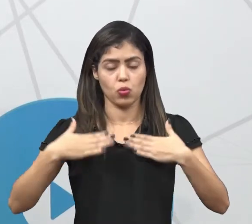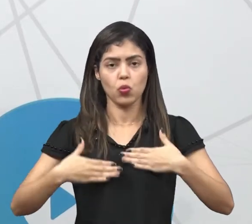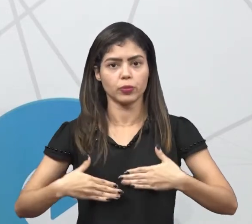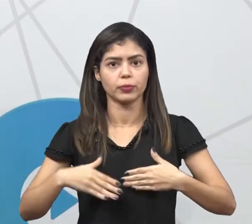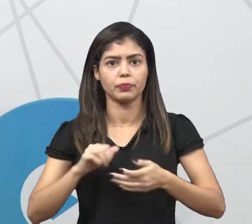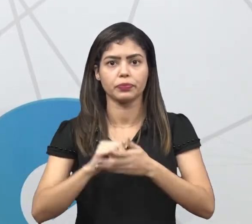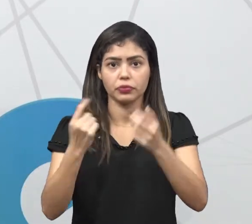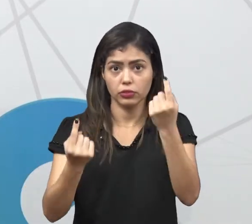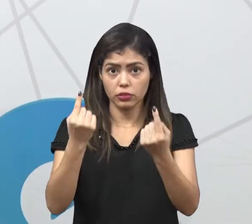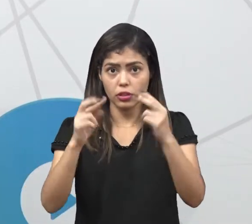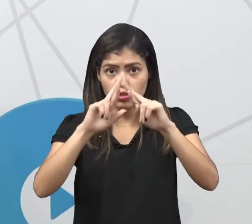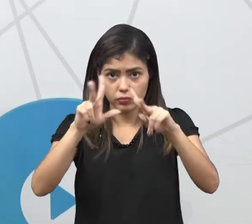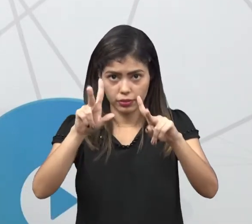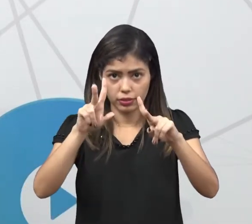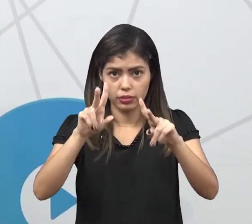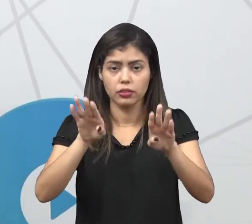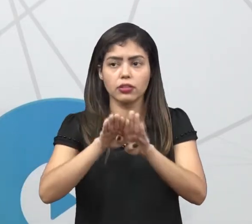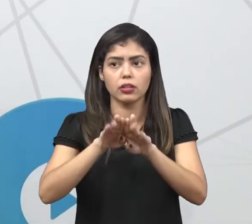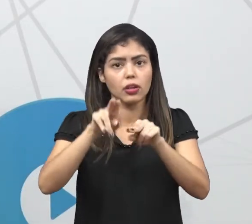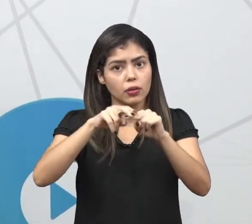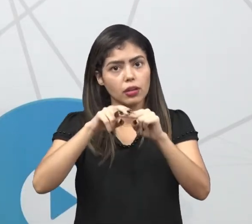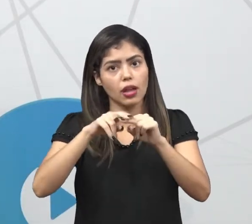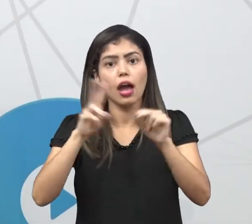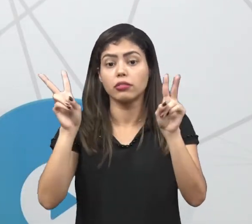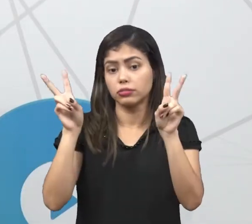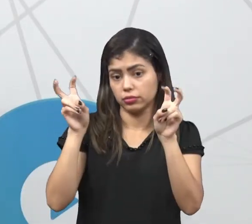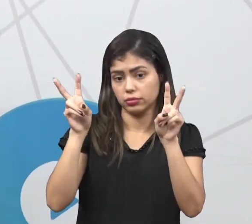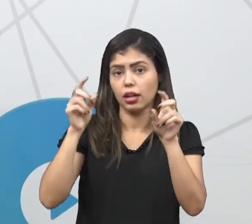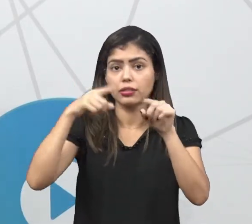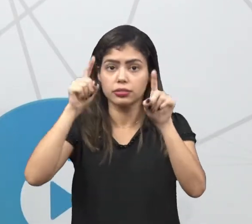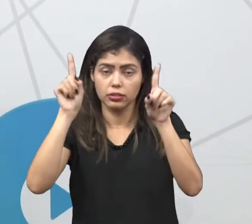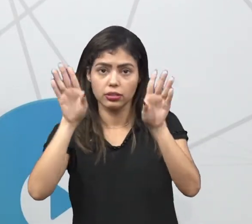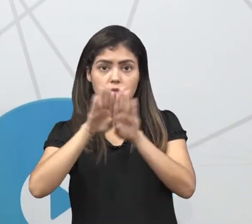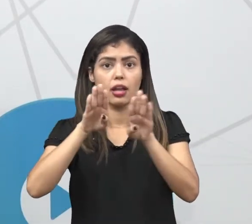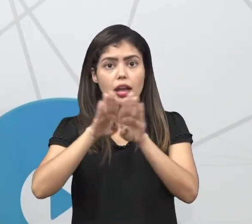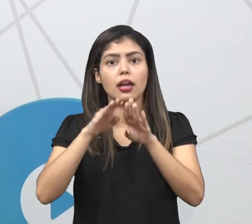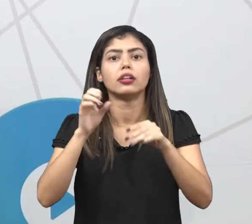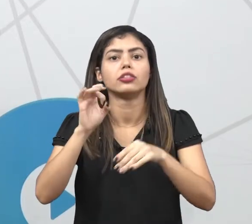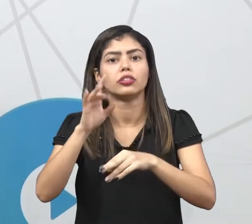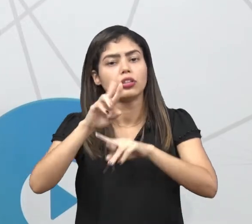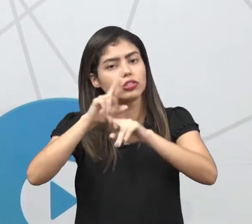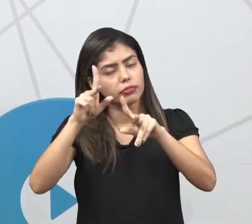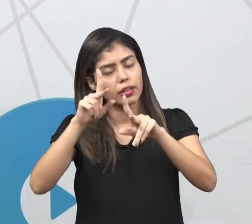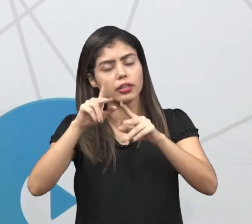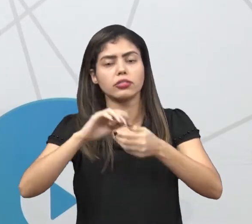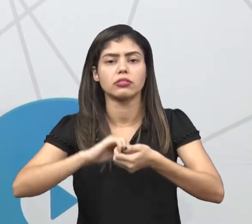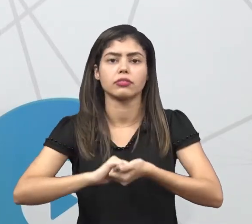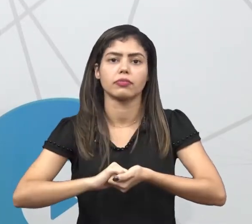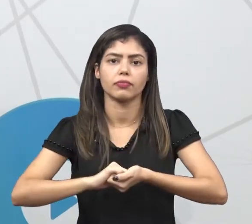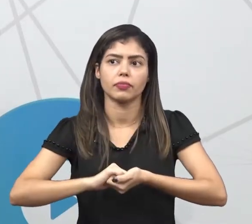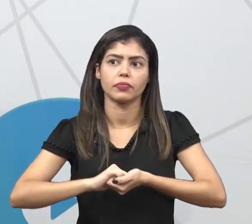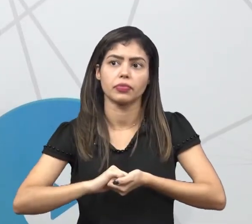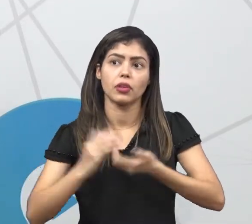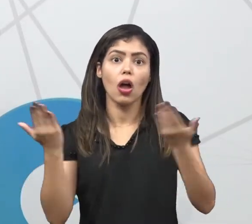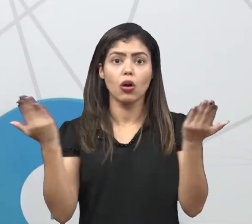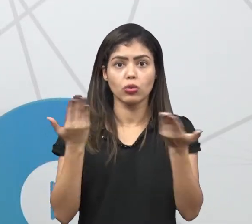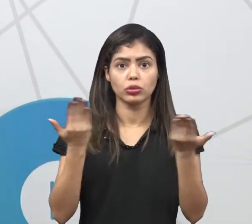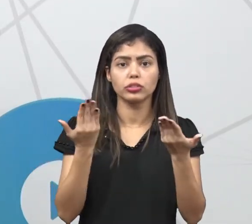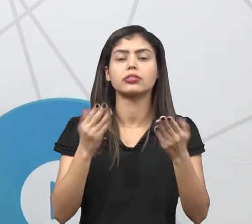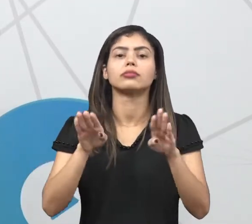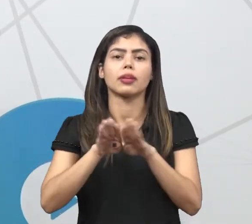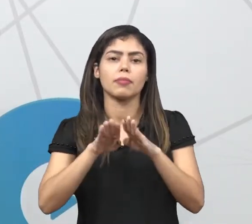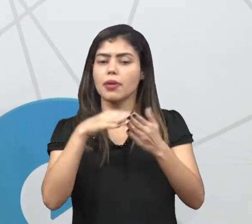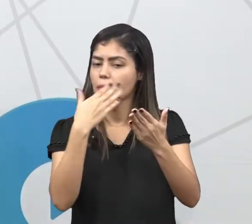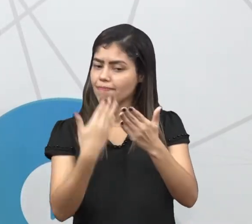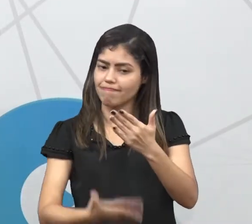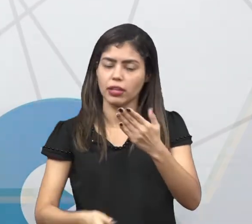essas duas situações eram diferenciadas, esses assuntos, esses acentos eram colocados como acentos diferencial. Hoje, essas palavras